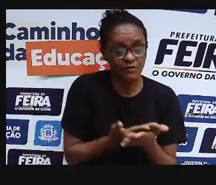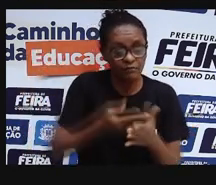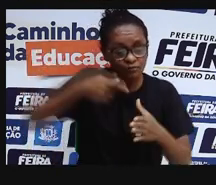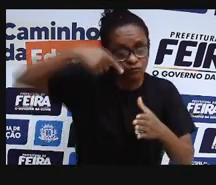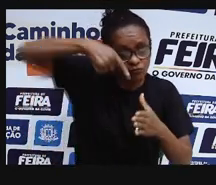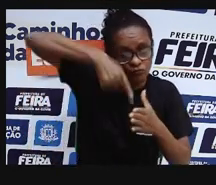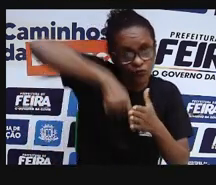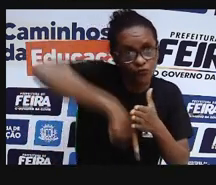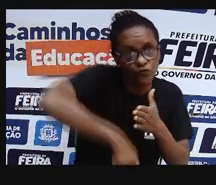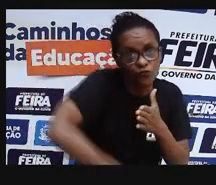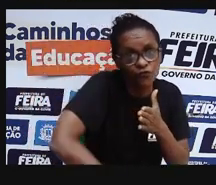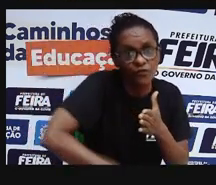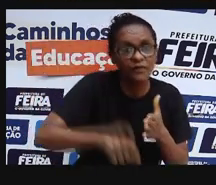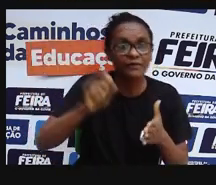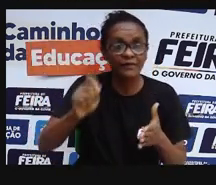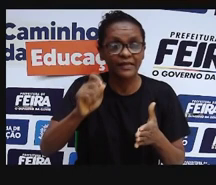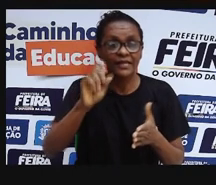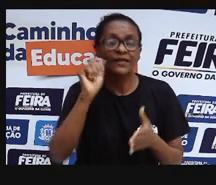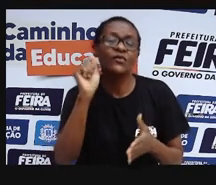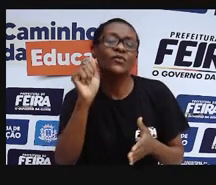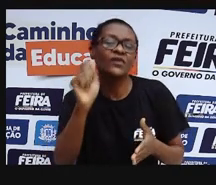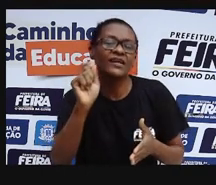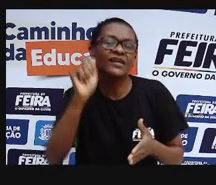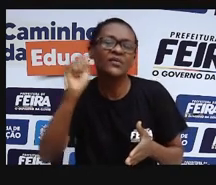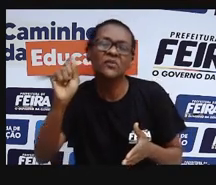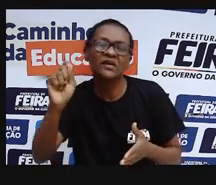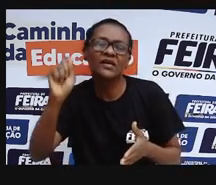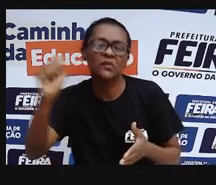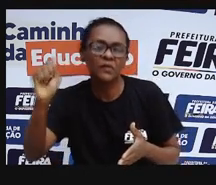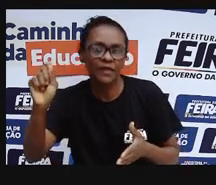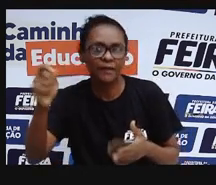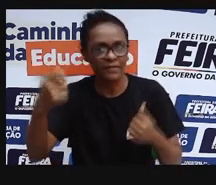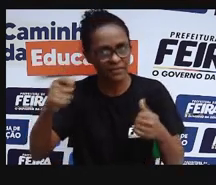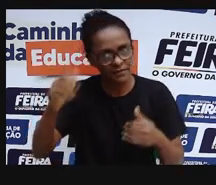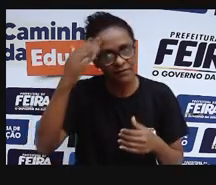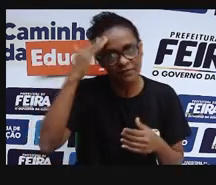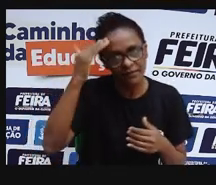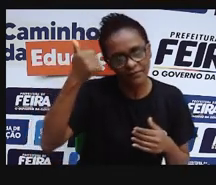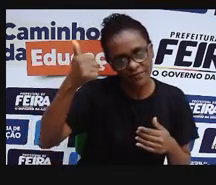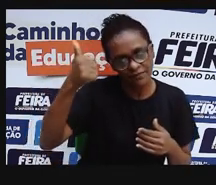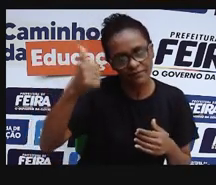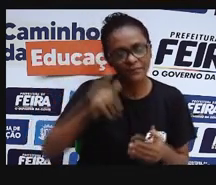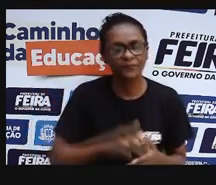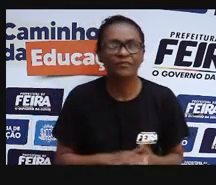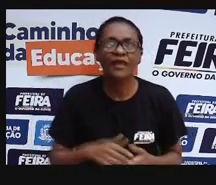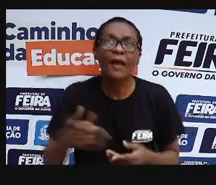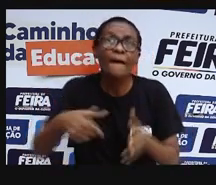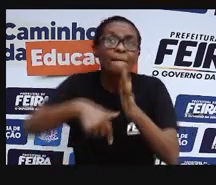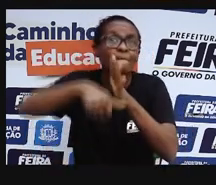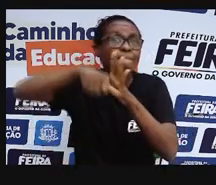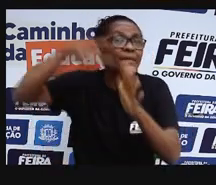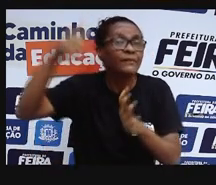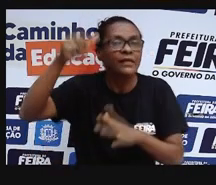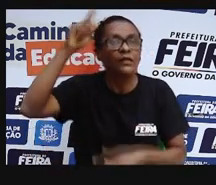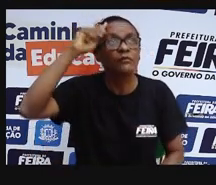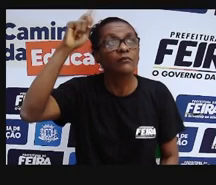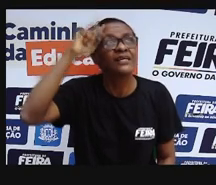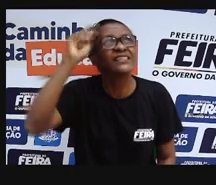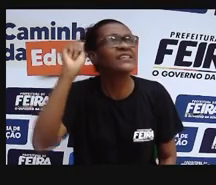aprofundado um pouco esse conceito, essa definição de saúde. Mas pra isso, vamos pensar, o que é saúde?